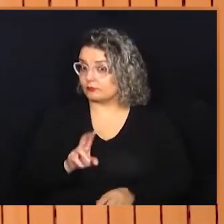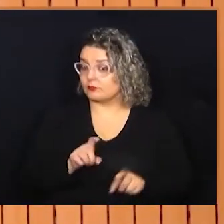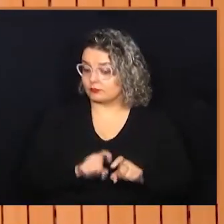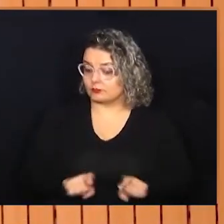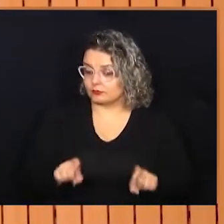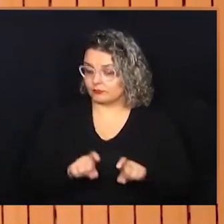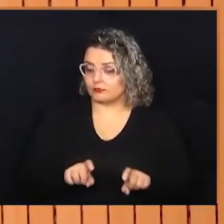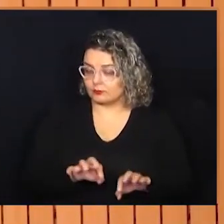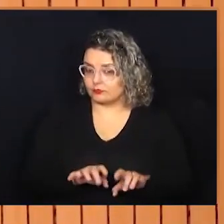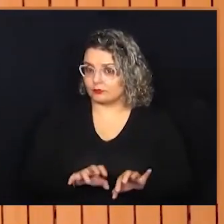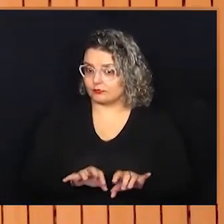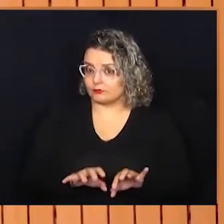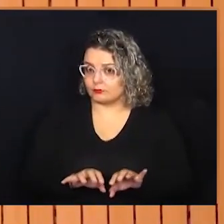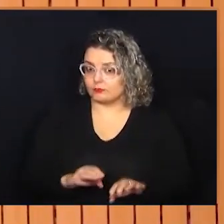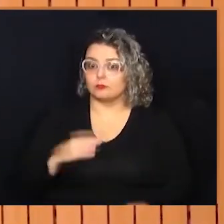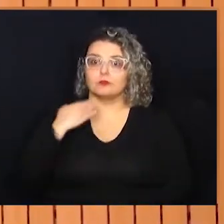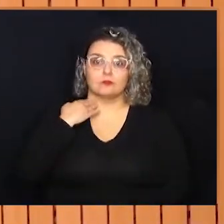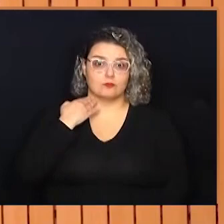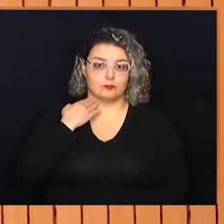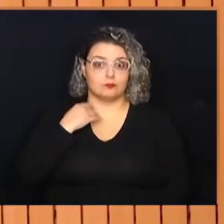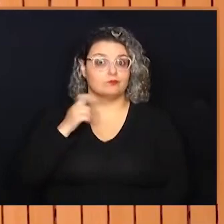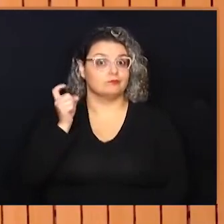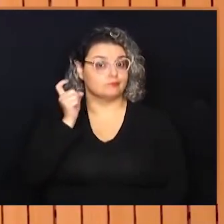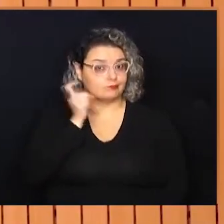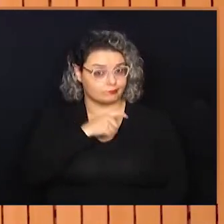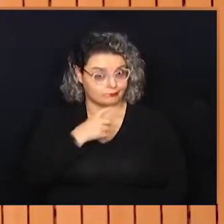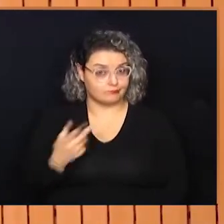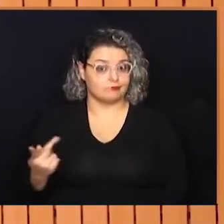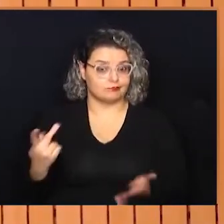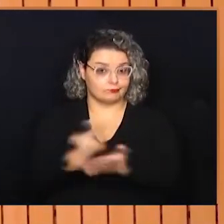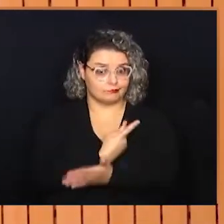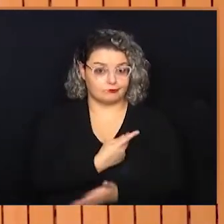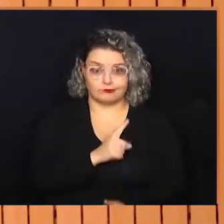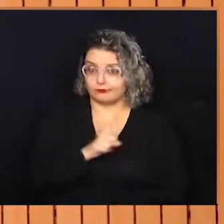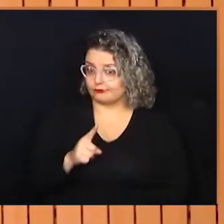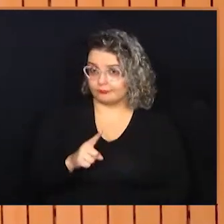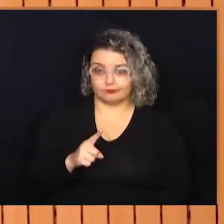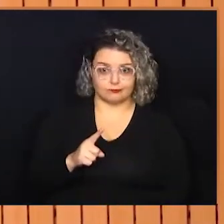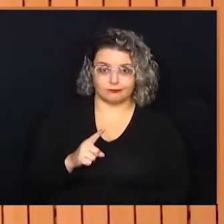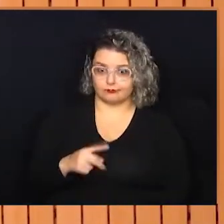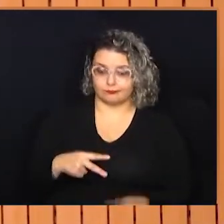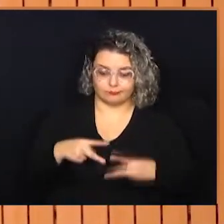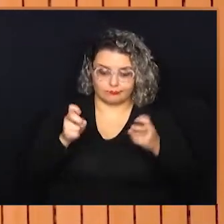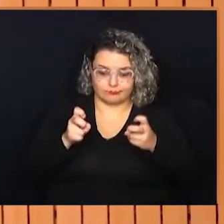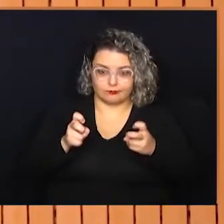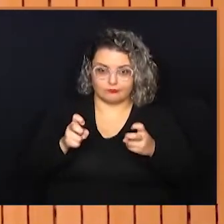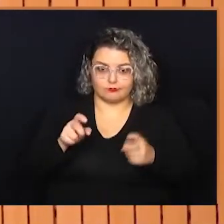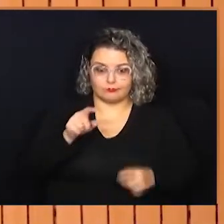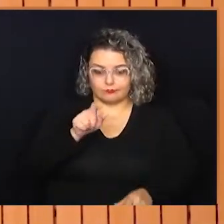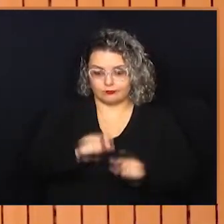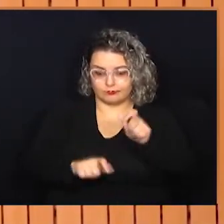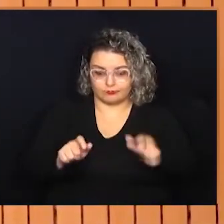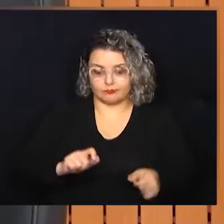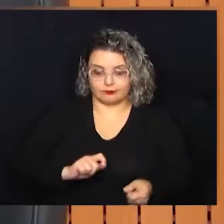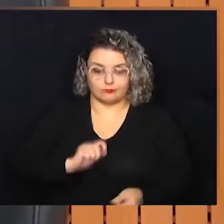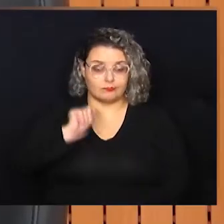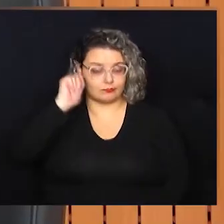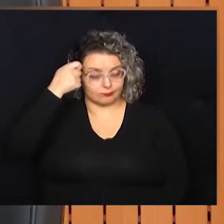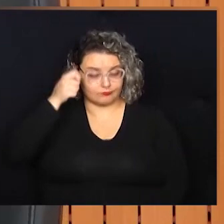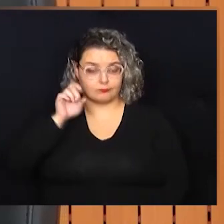utilizadas num programa dos bancos eram falhas, não reconheciam pessoas negras, só reconheciam pessoas brancas.